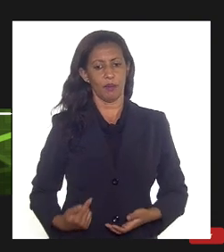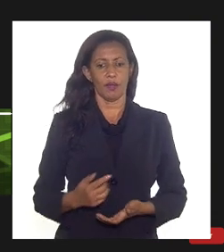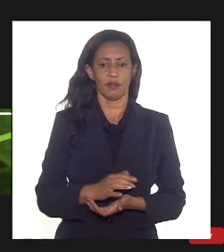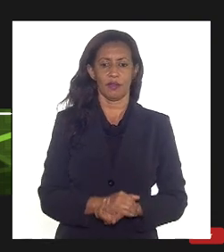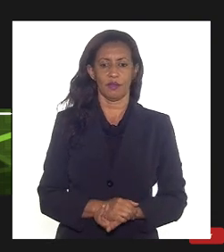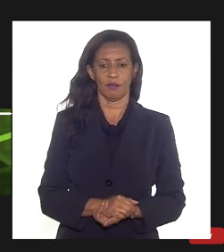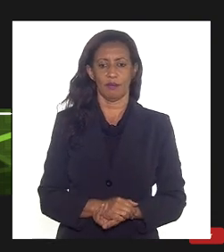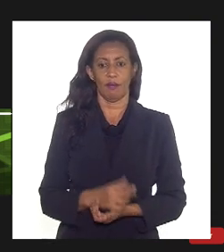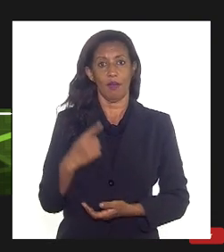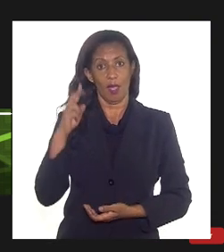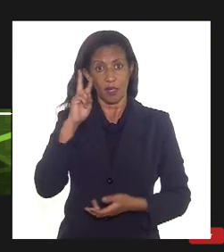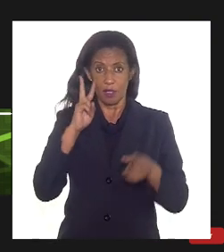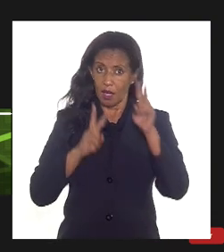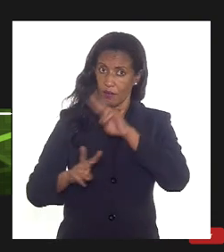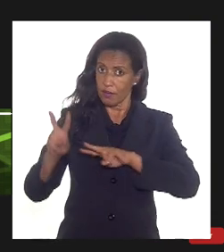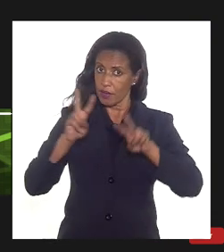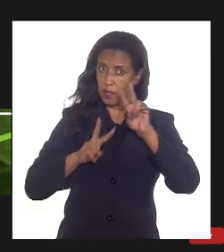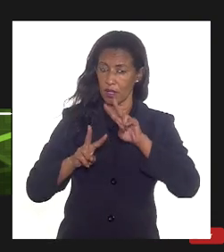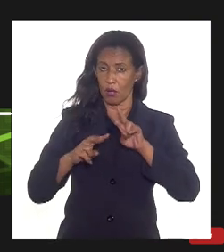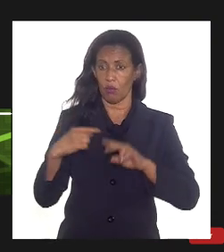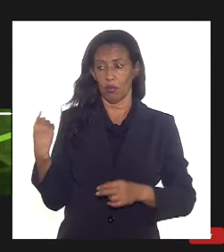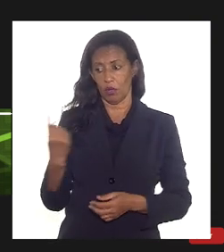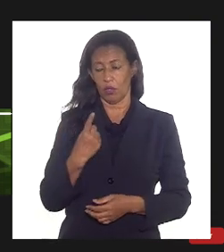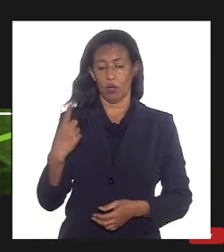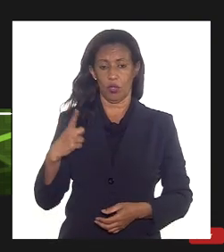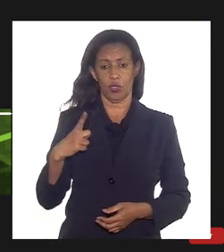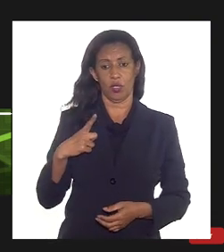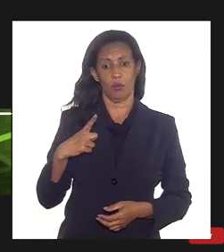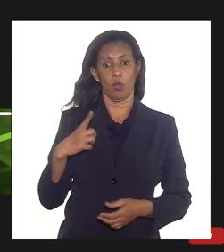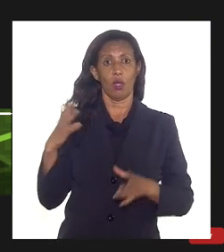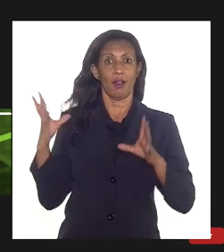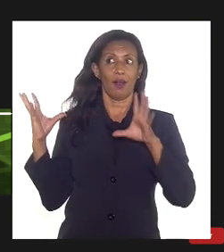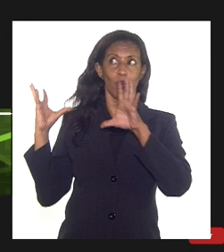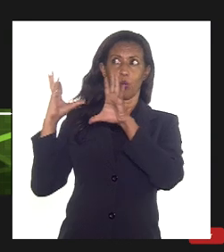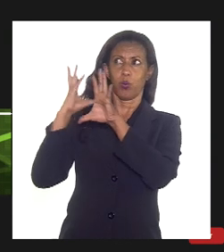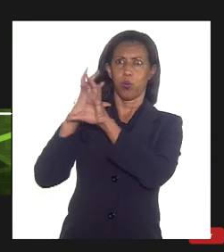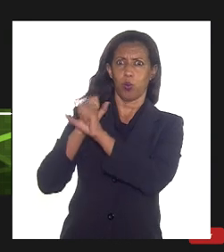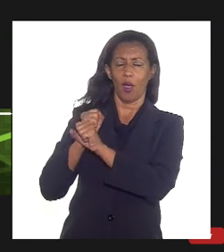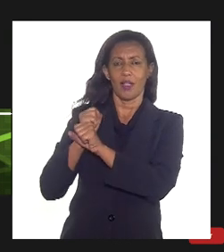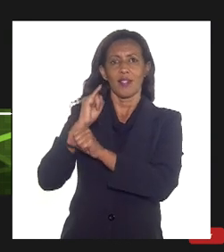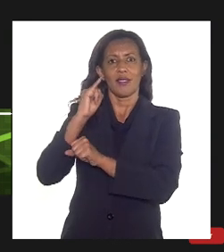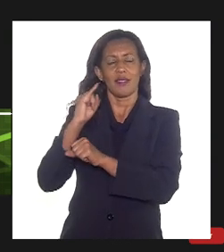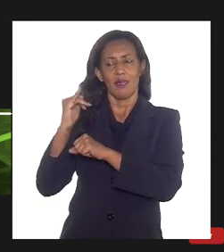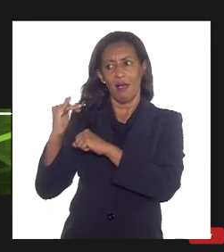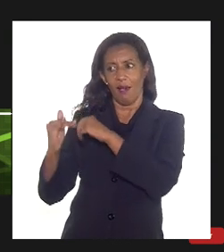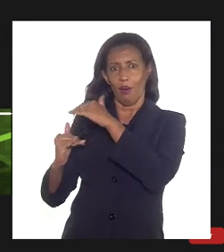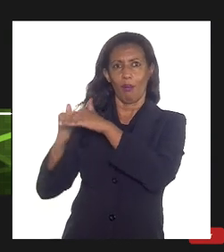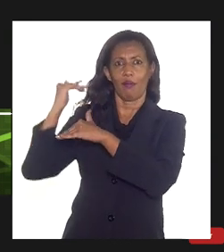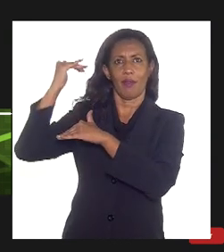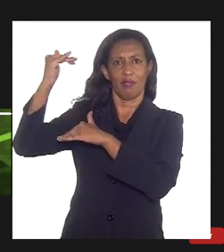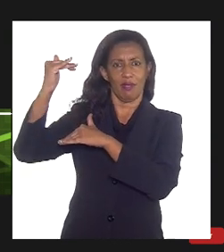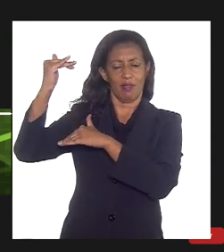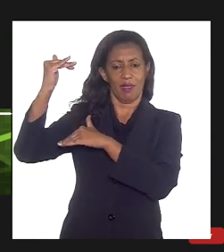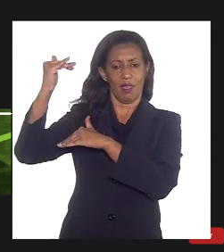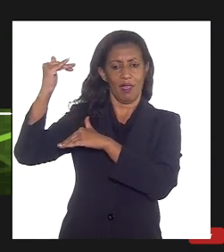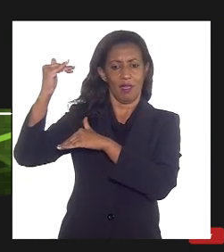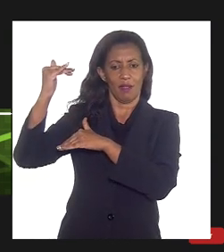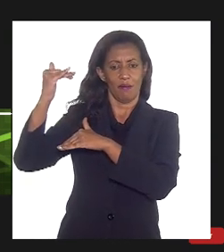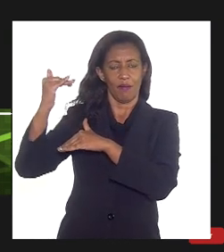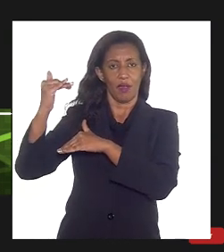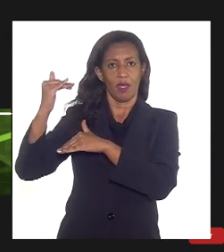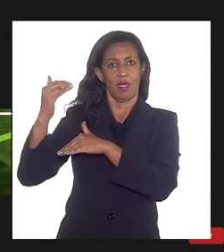essa é a visão que nós temos é claro que se o potencial total de produção aumentar o número de instalações total que produzem